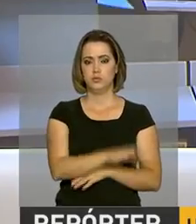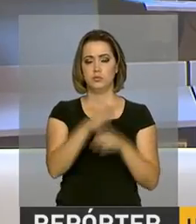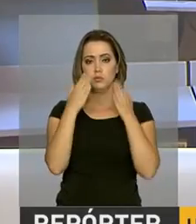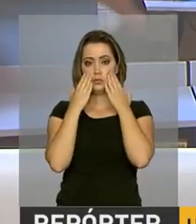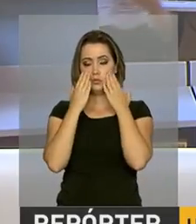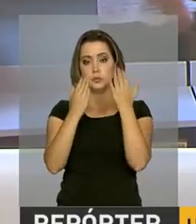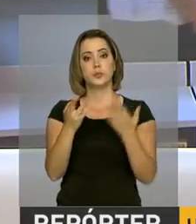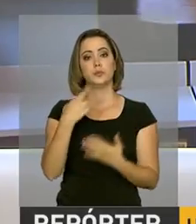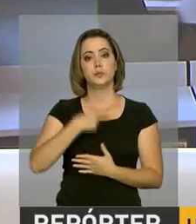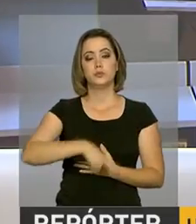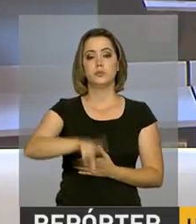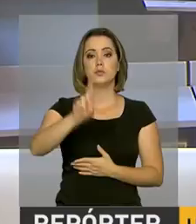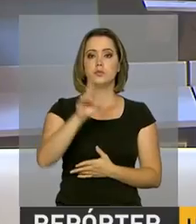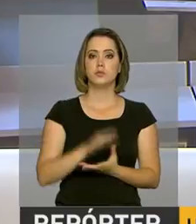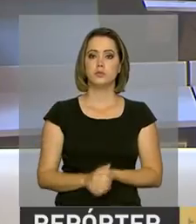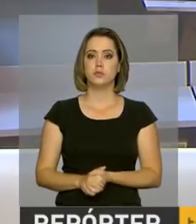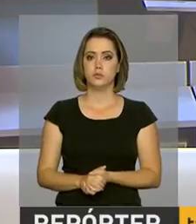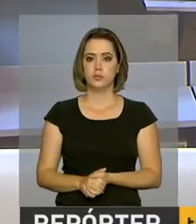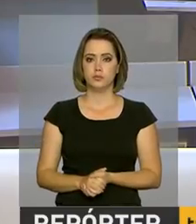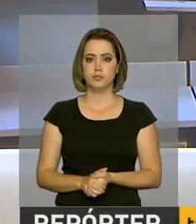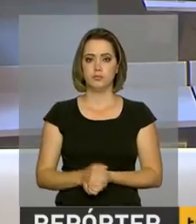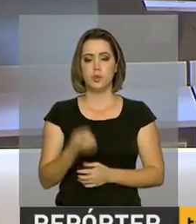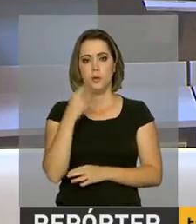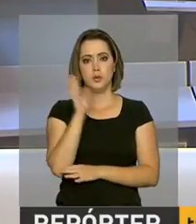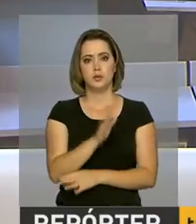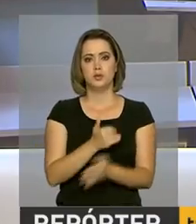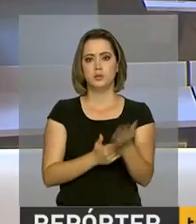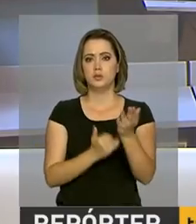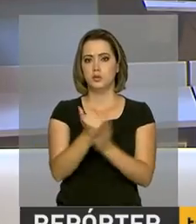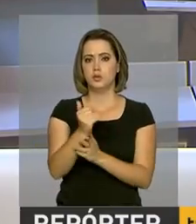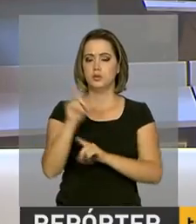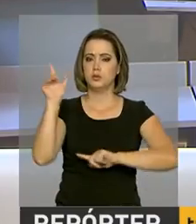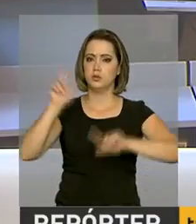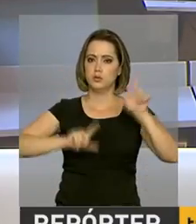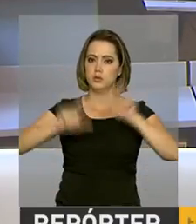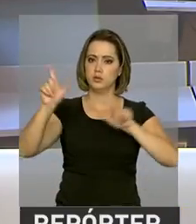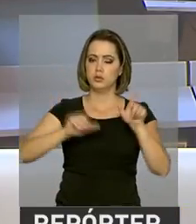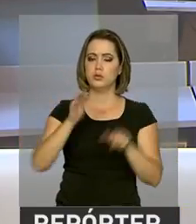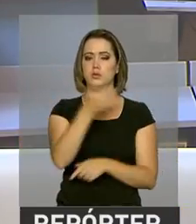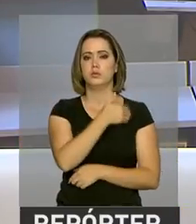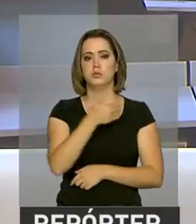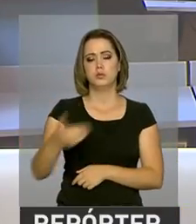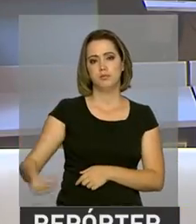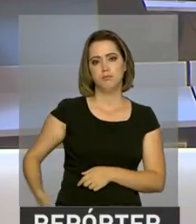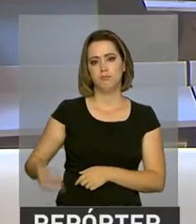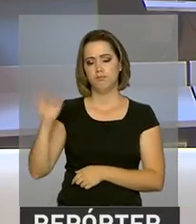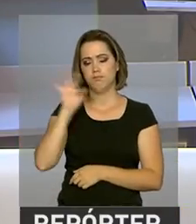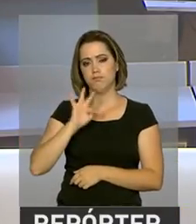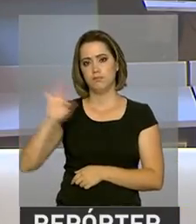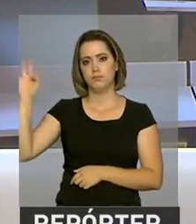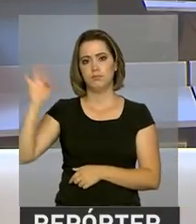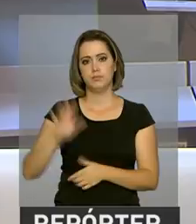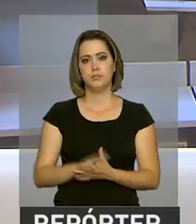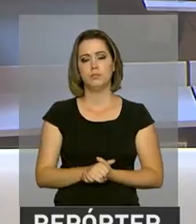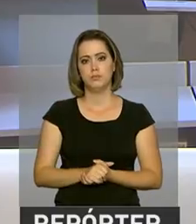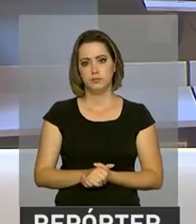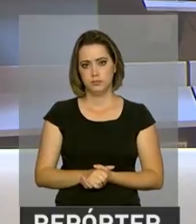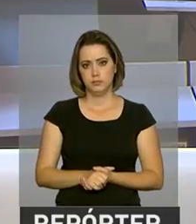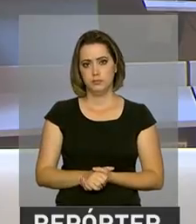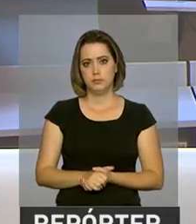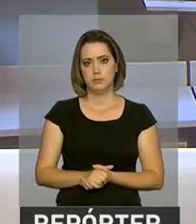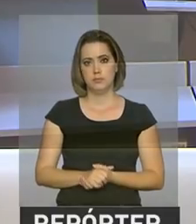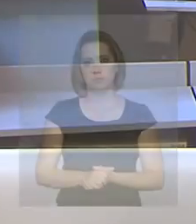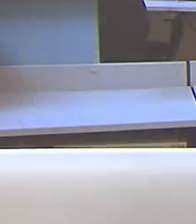tarde na próxima edição do Repórter NBR. Uma ótima tarde para você. Continue com a gente aqui na NBR, a TV do Governo